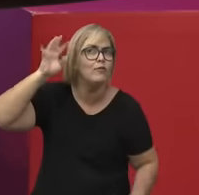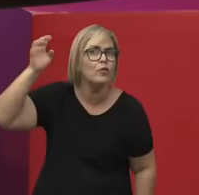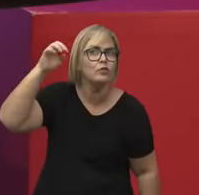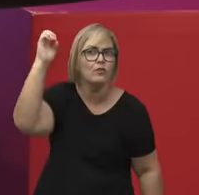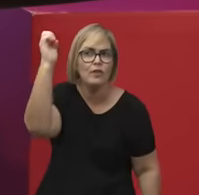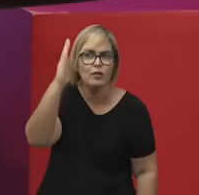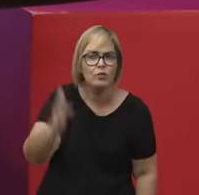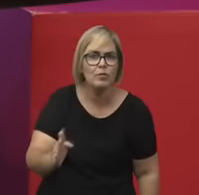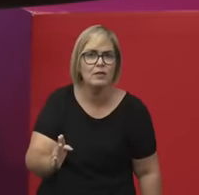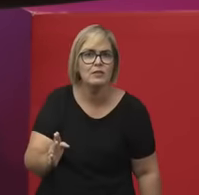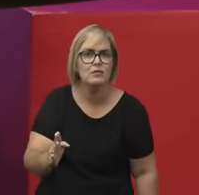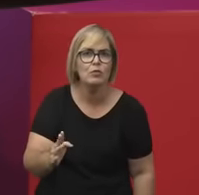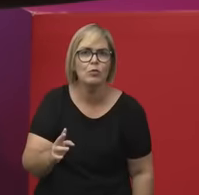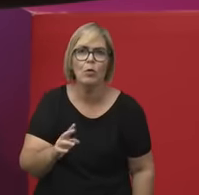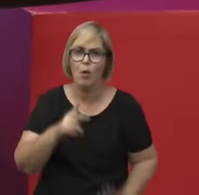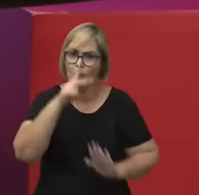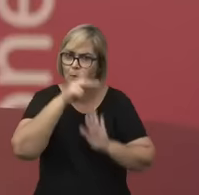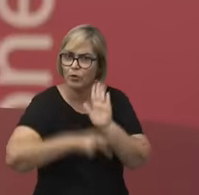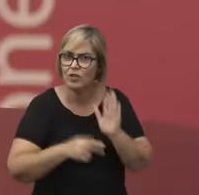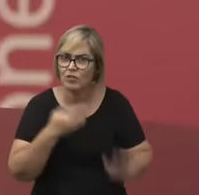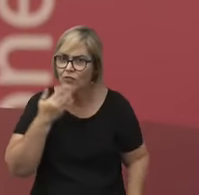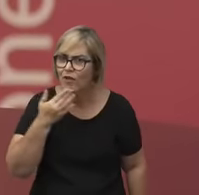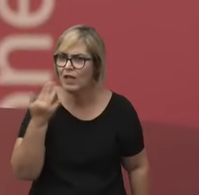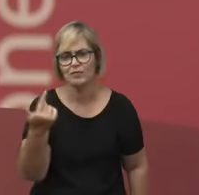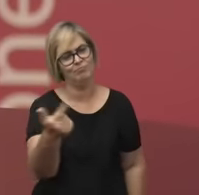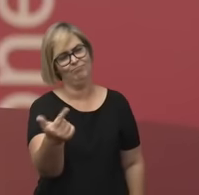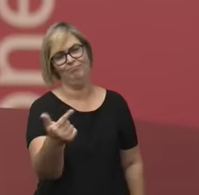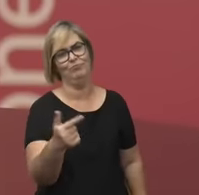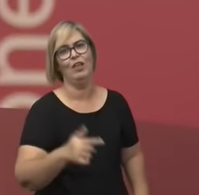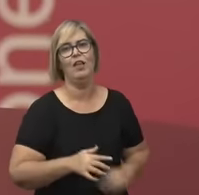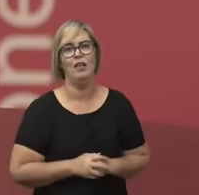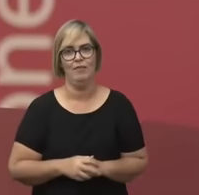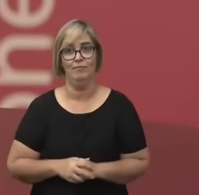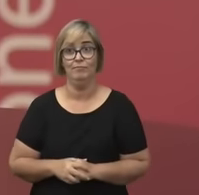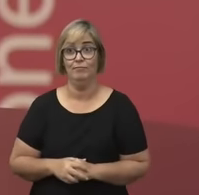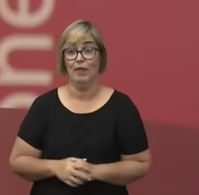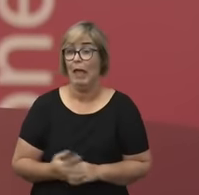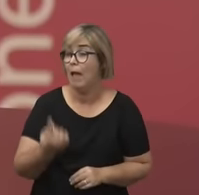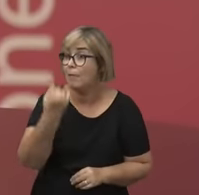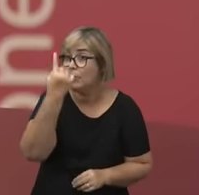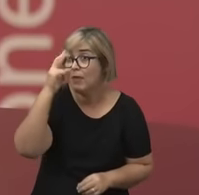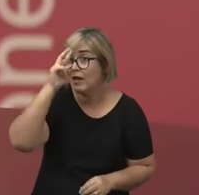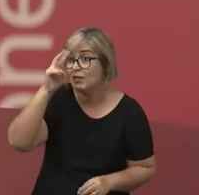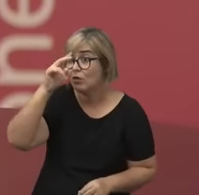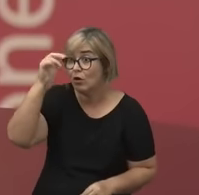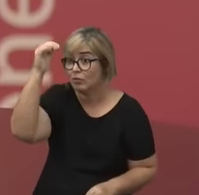não é um projeto fácil, né? A primeira história da filosofia escrita no Brasil